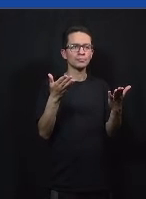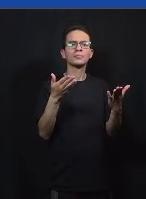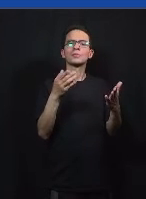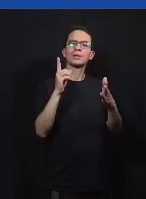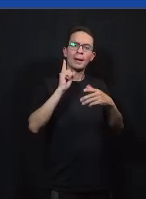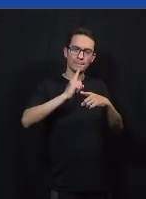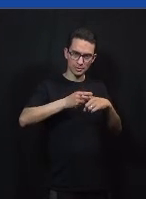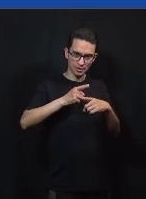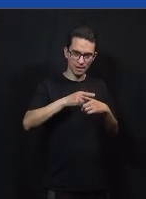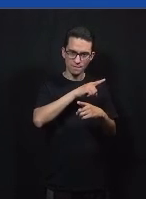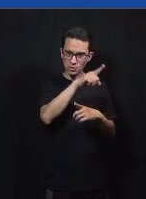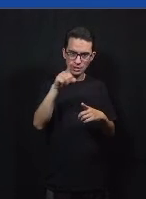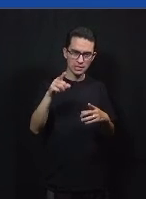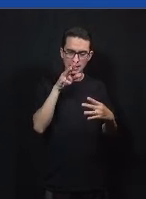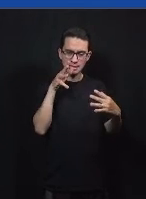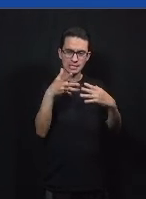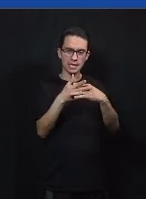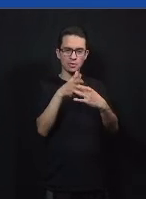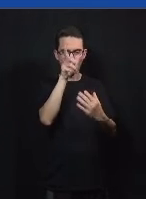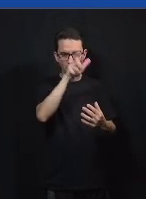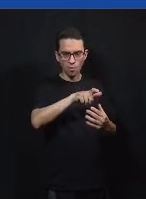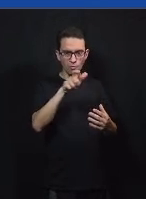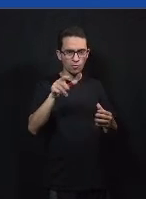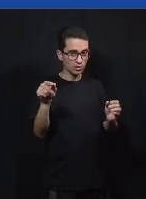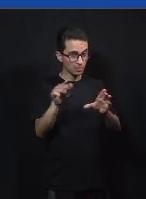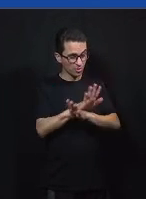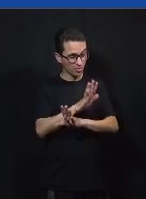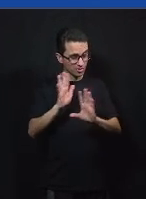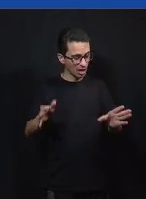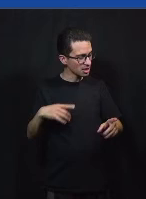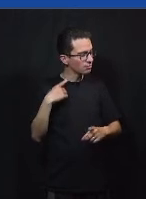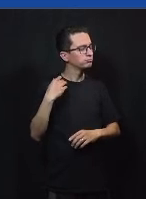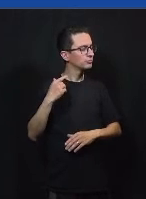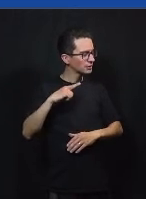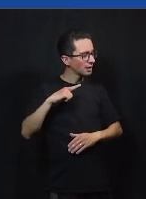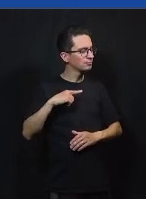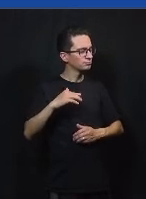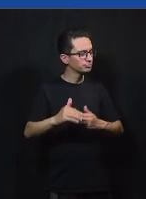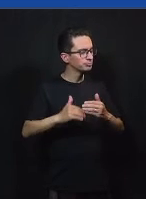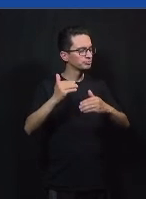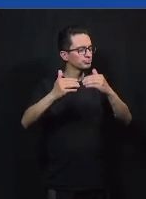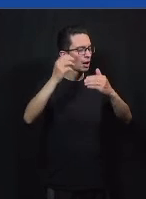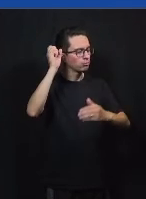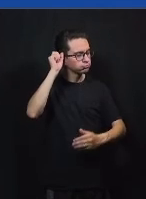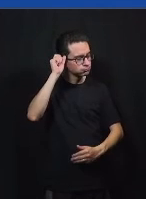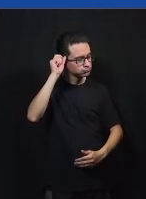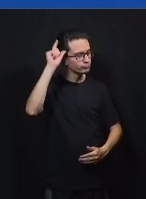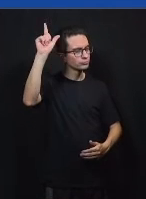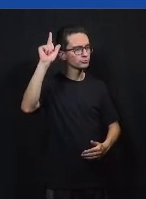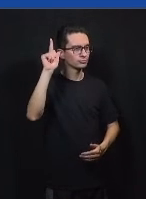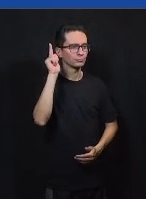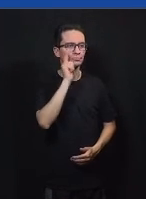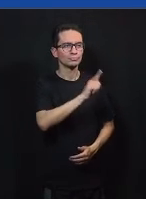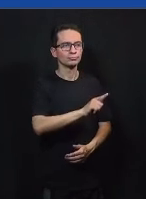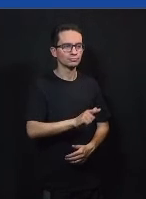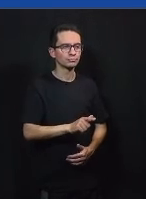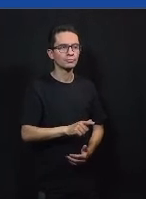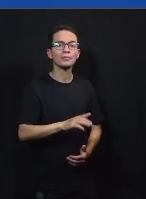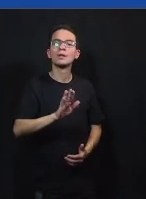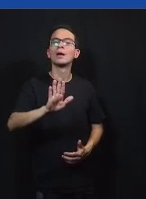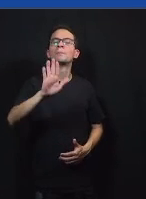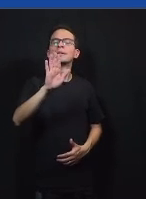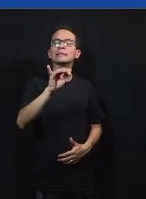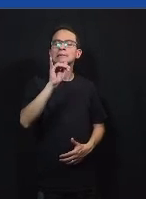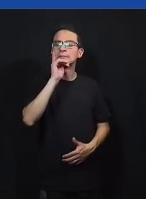como cidadão você é construído ao longo da sua vida tem algumas habilidades que podem ser mais naturais ou menos para cada um mas isso é algo construído